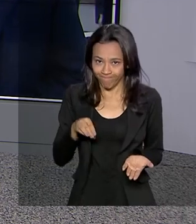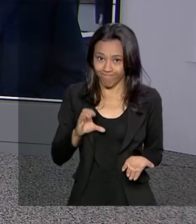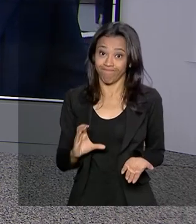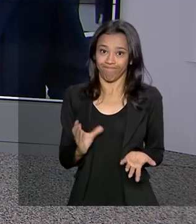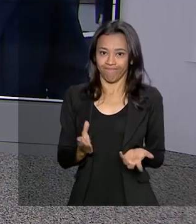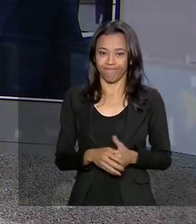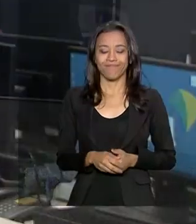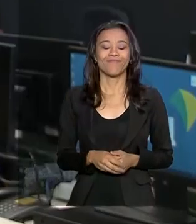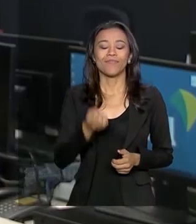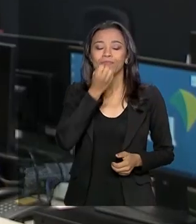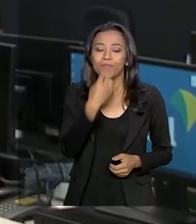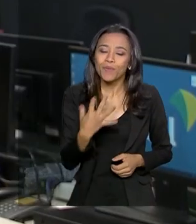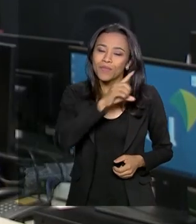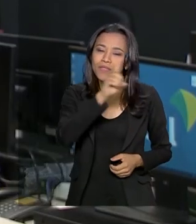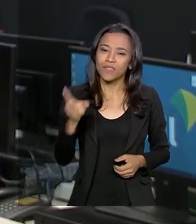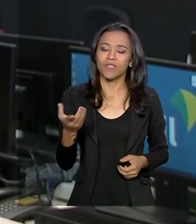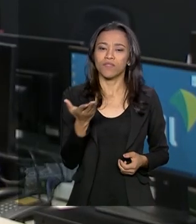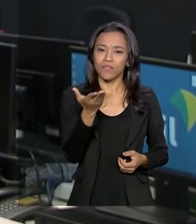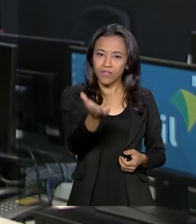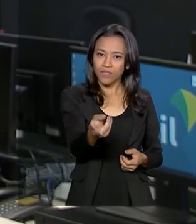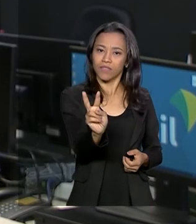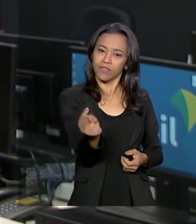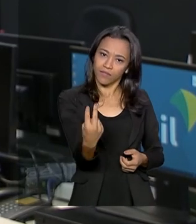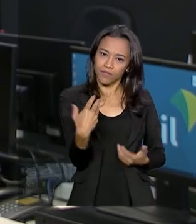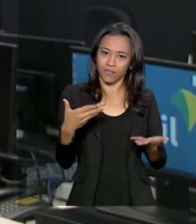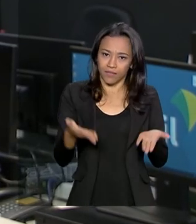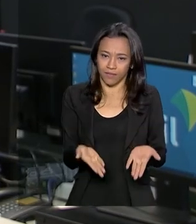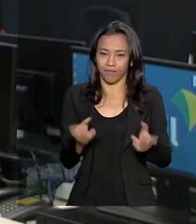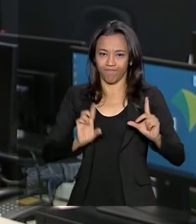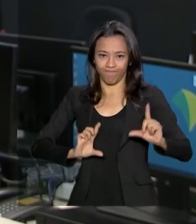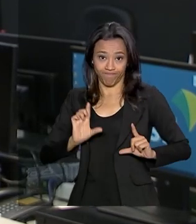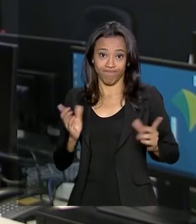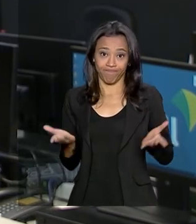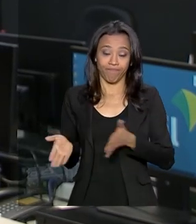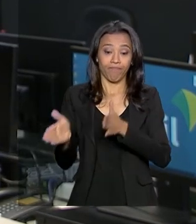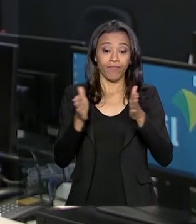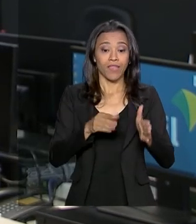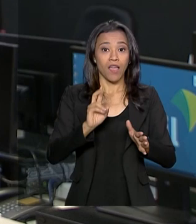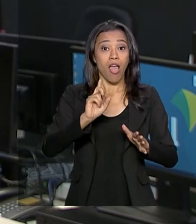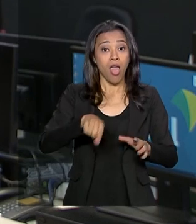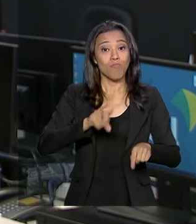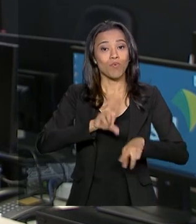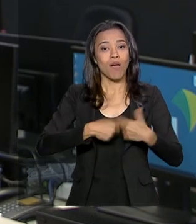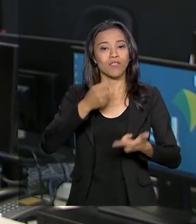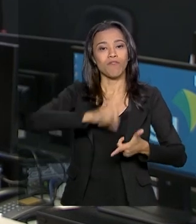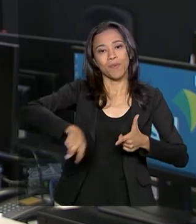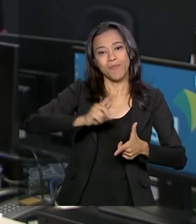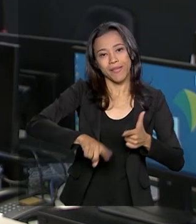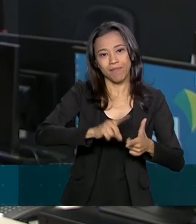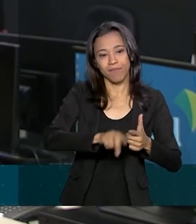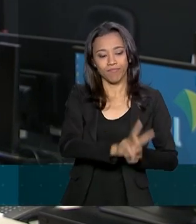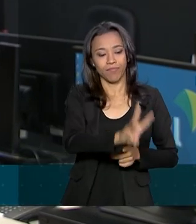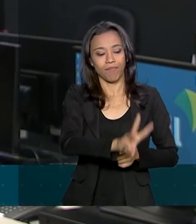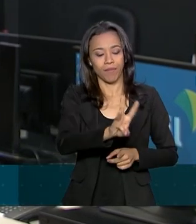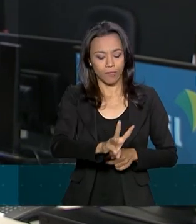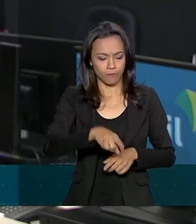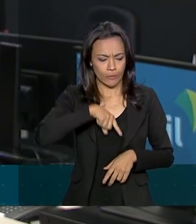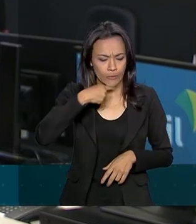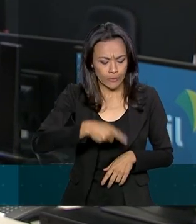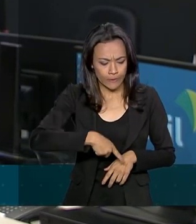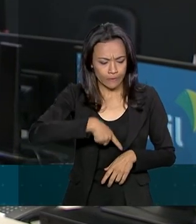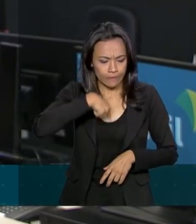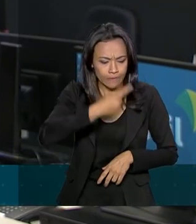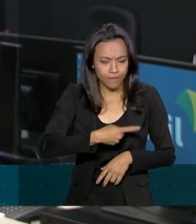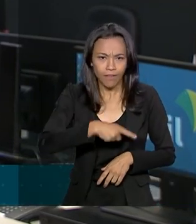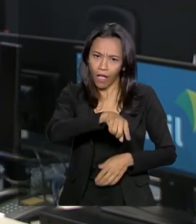Bom dia, Renata. Bom dia a você que acompanha o Brasil em Dia. Olha, foi a instabilidade nos portais por onde as inscrições são